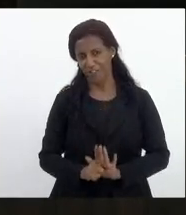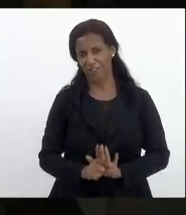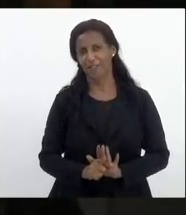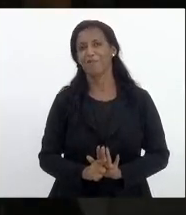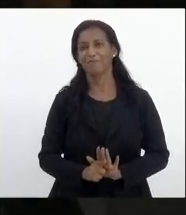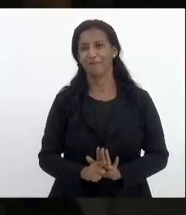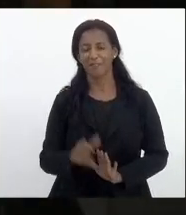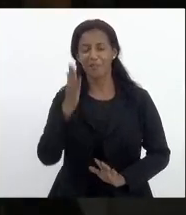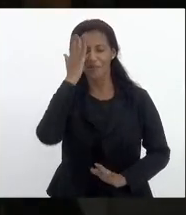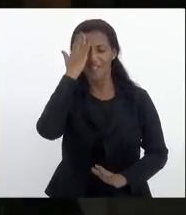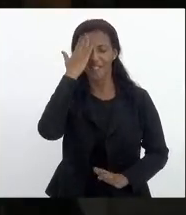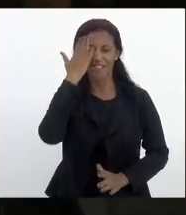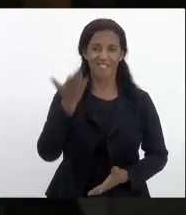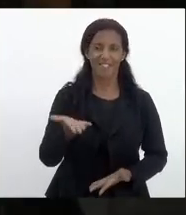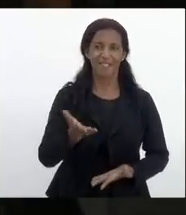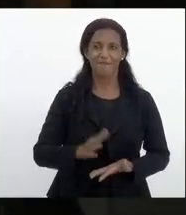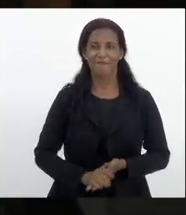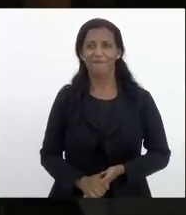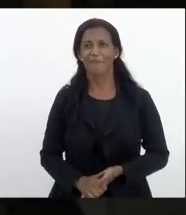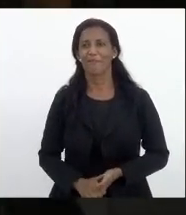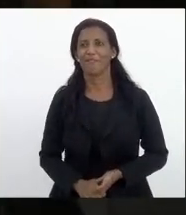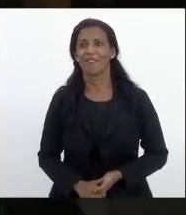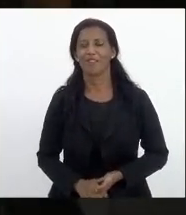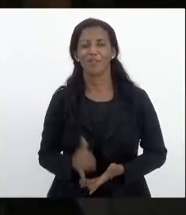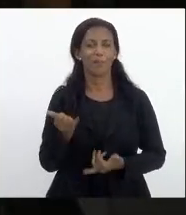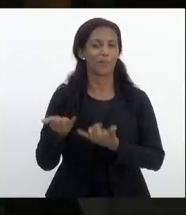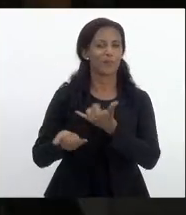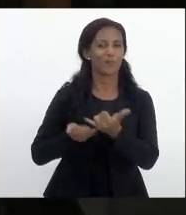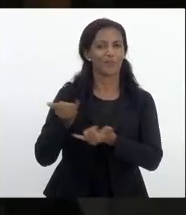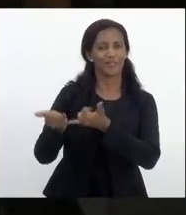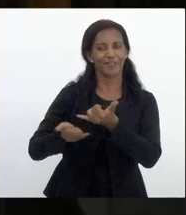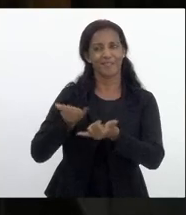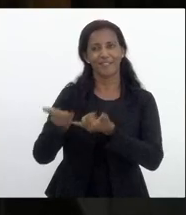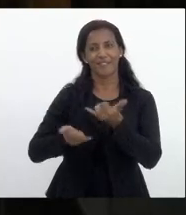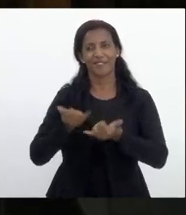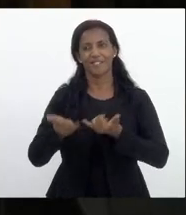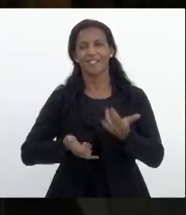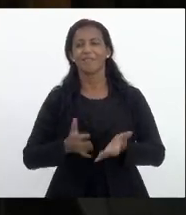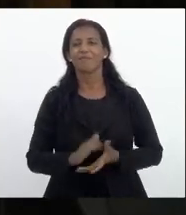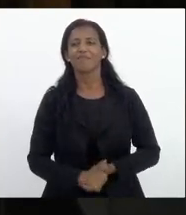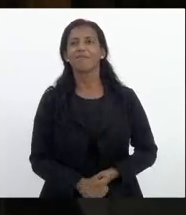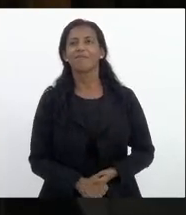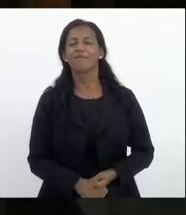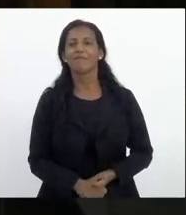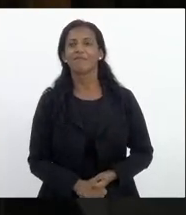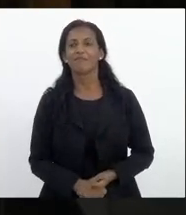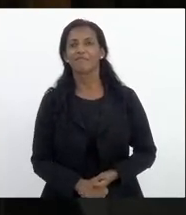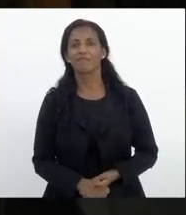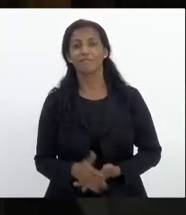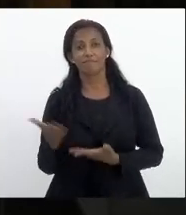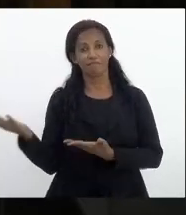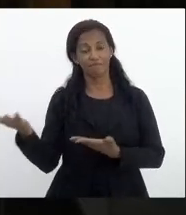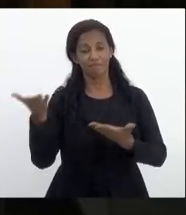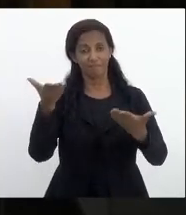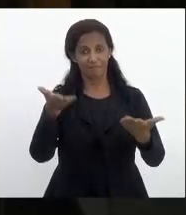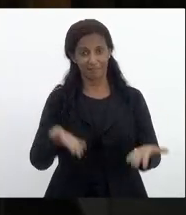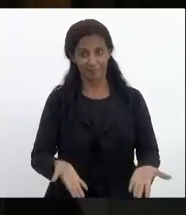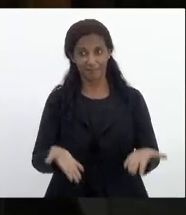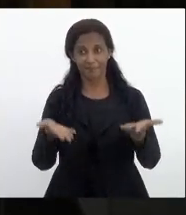eu sei eu sei deputado eu só estou brincando com vossa excelência mas eu queria trazer aqui